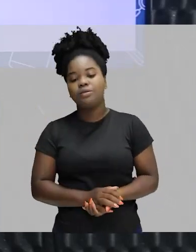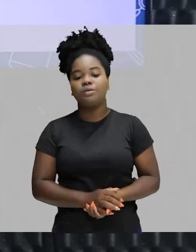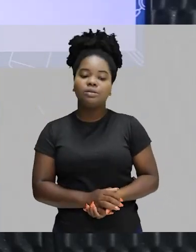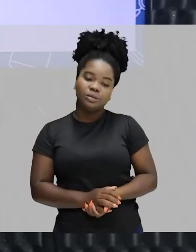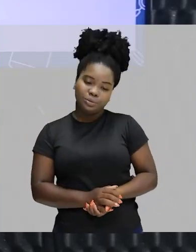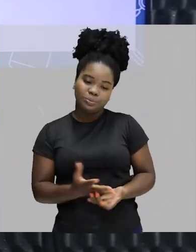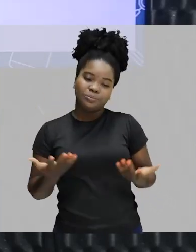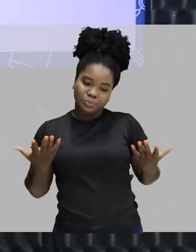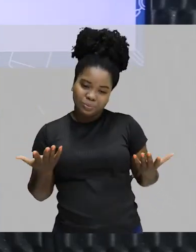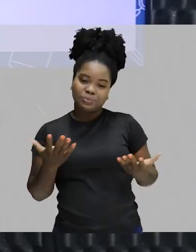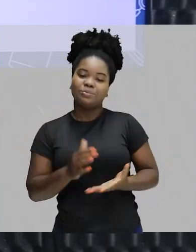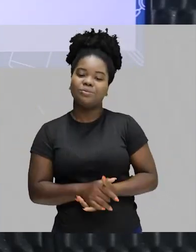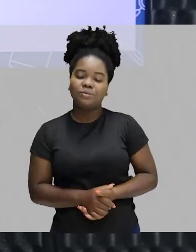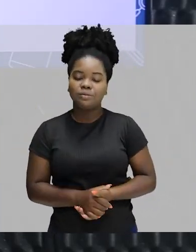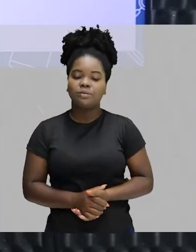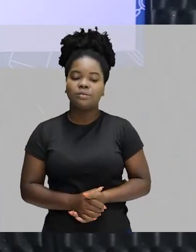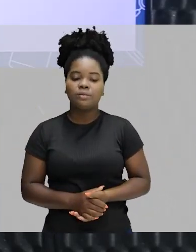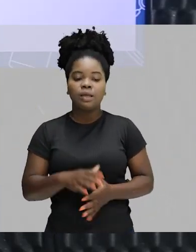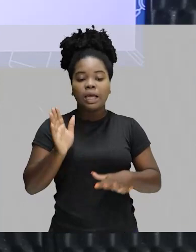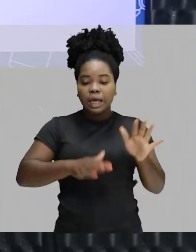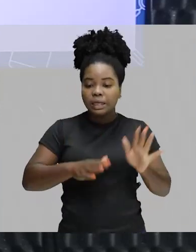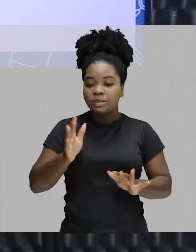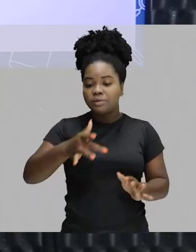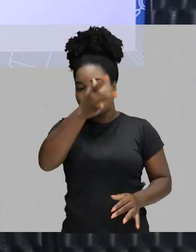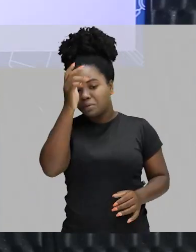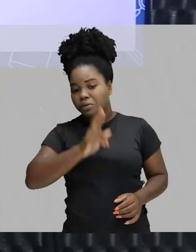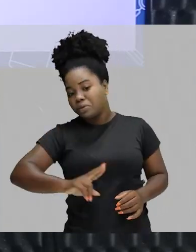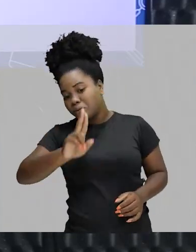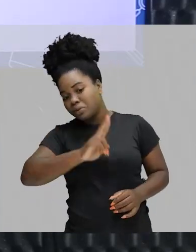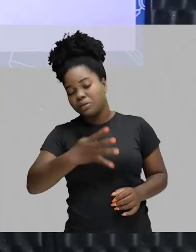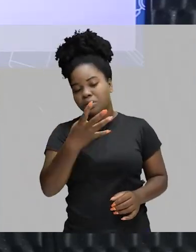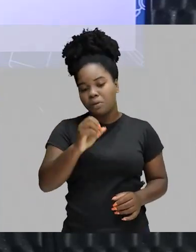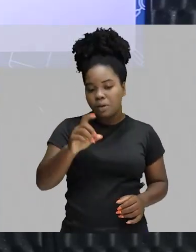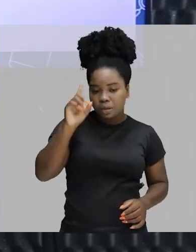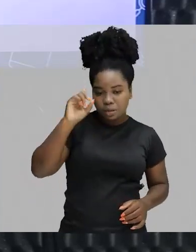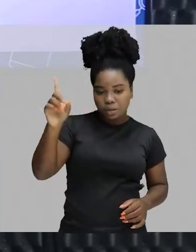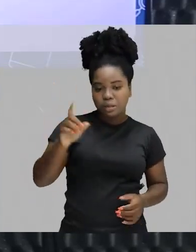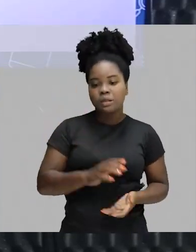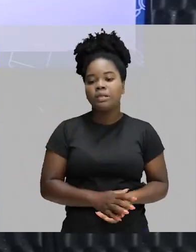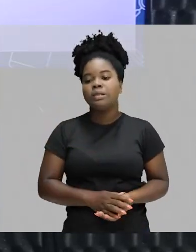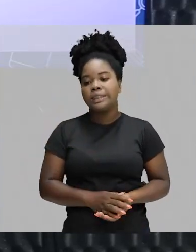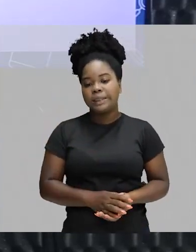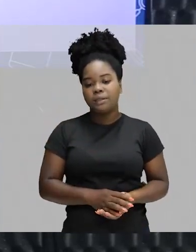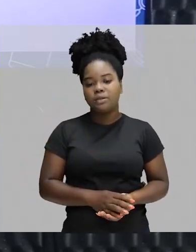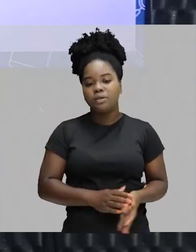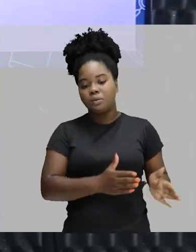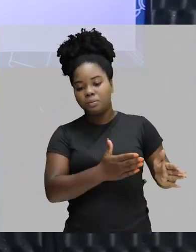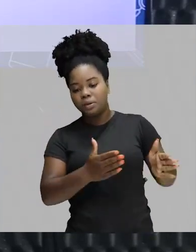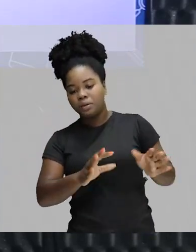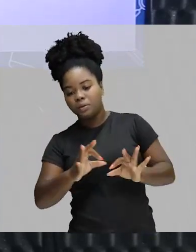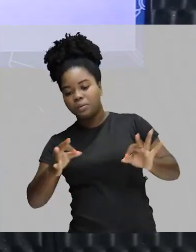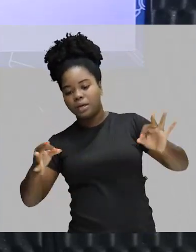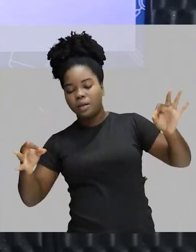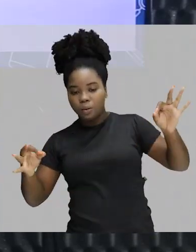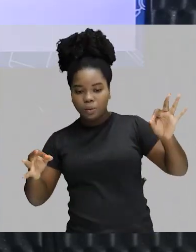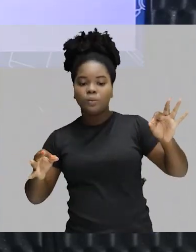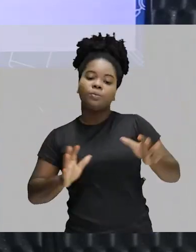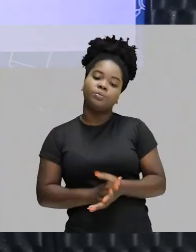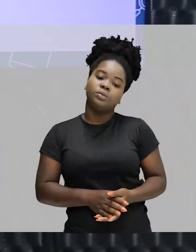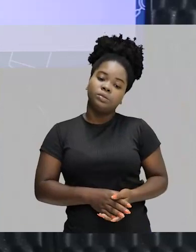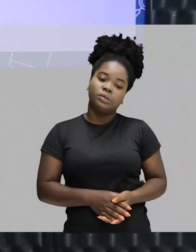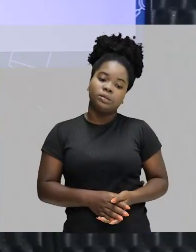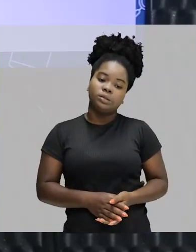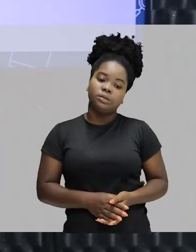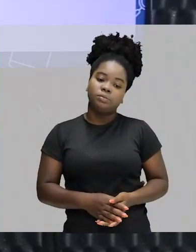quarentena. Às vezes não utiliza nesse sentido de 40 dias, até acaba estendendo um pouco mais. Então, para vocês